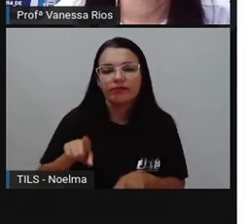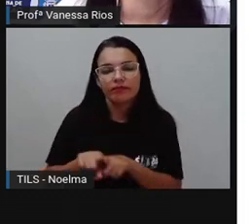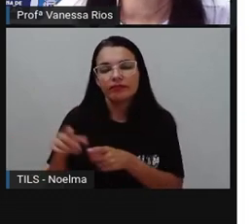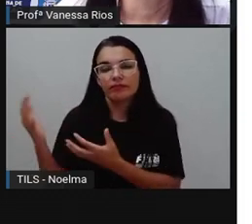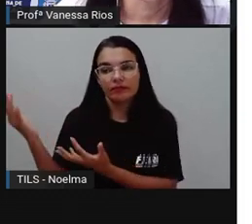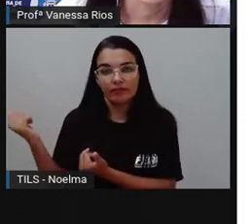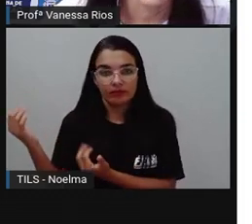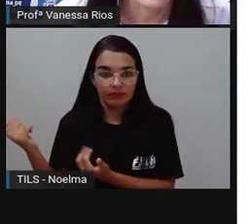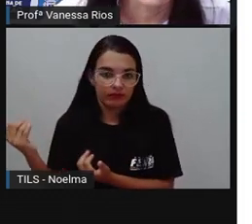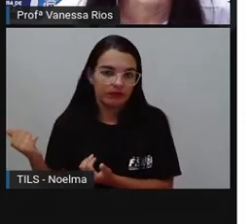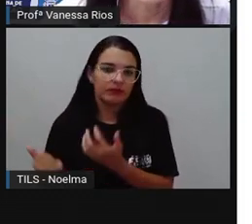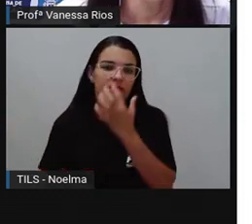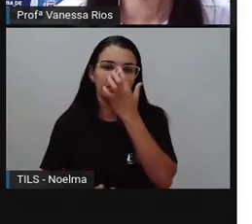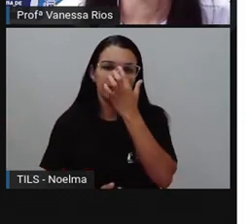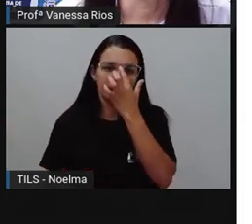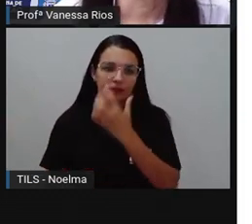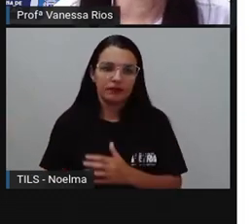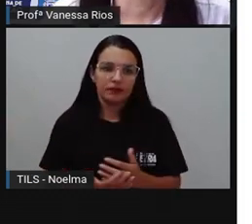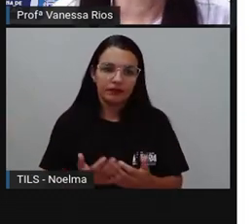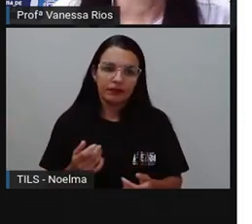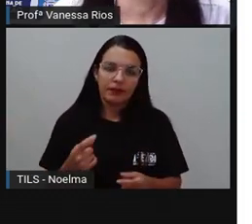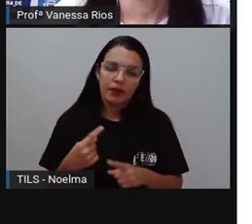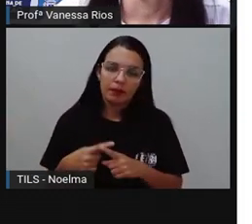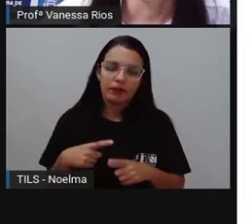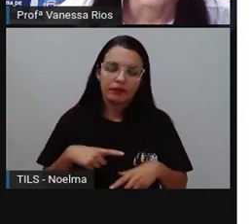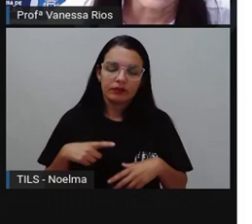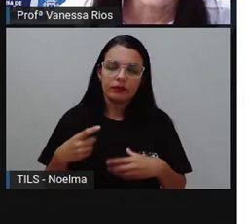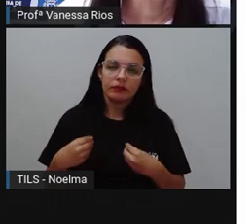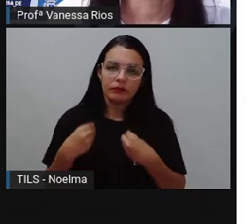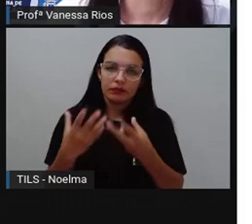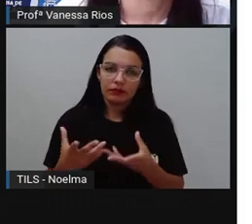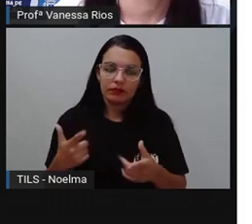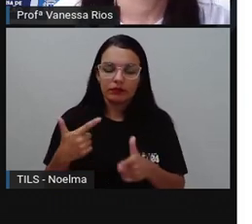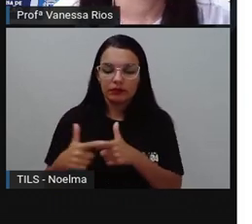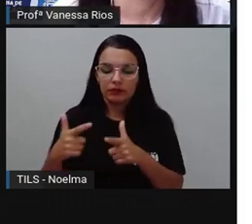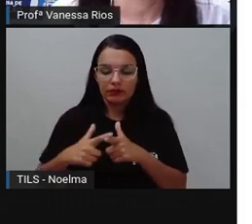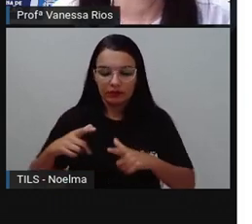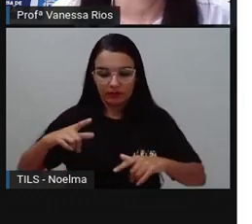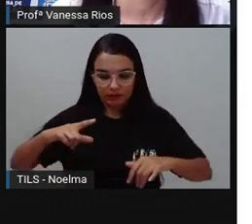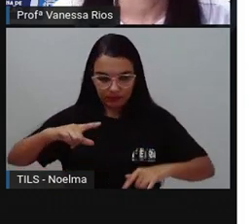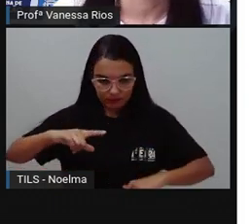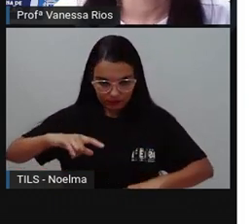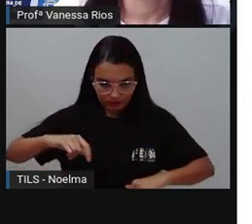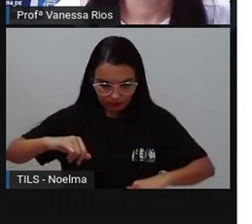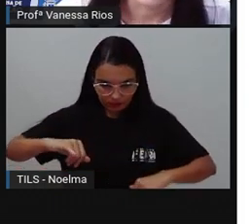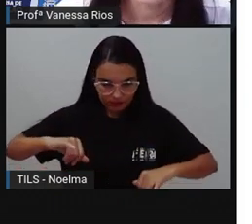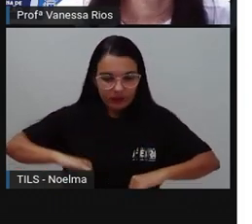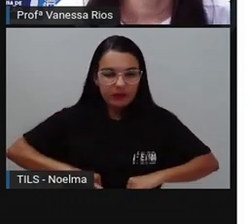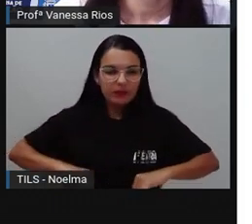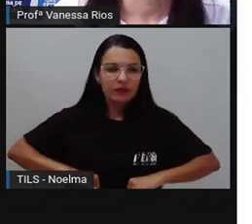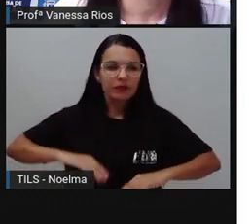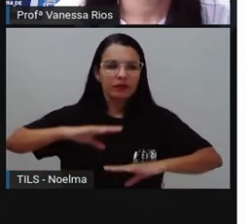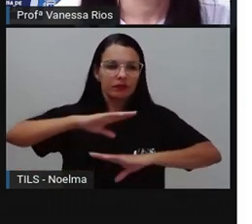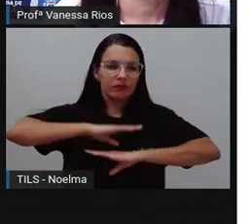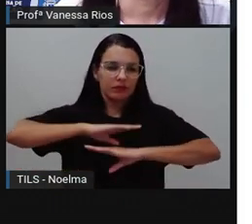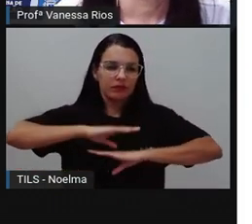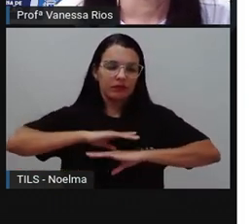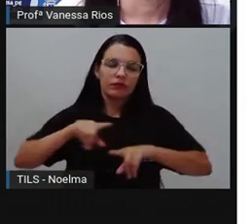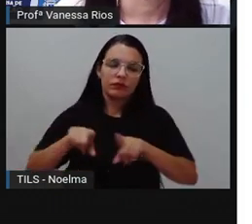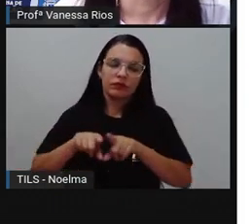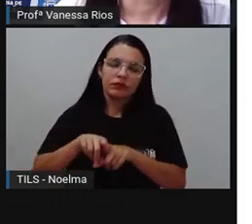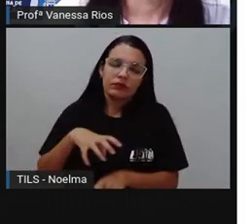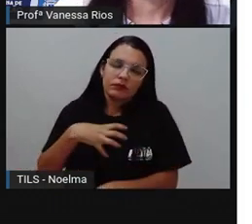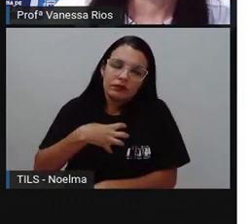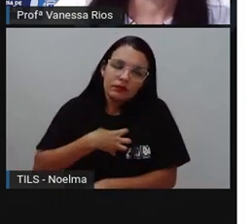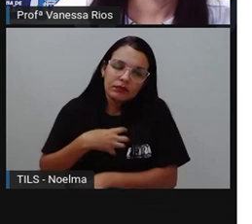jovens frequentam, trazendo problemas não só físicos, mas problemas também emocionais para muitas dessas